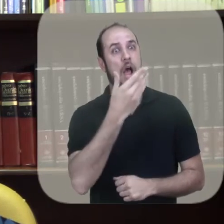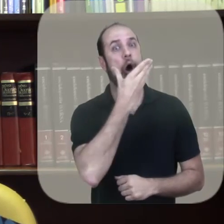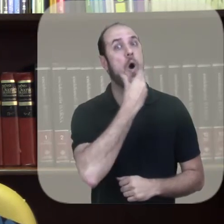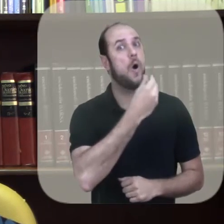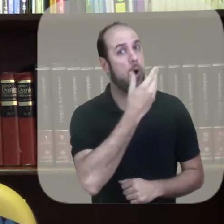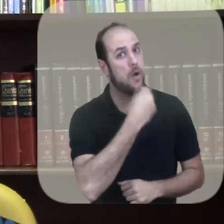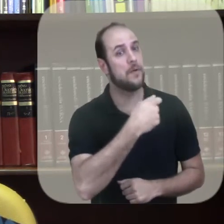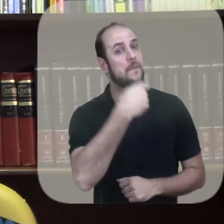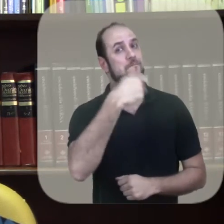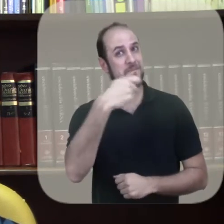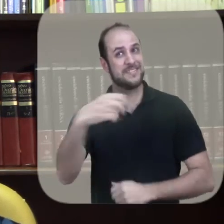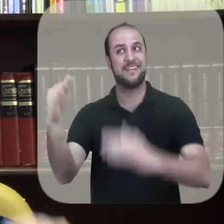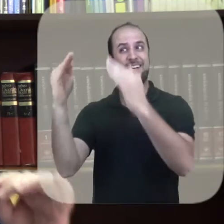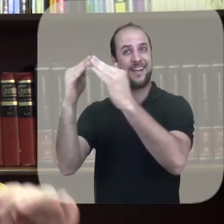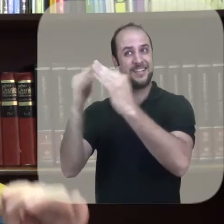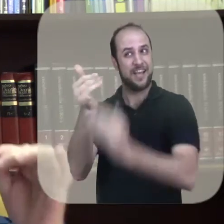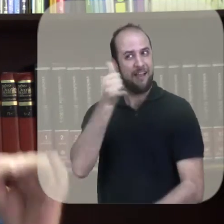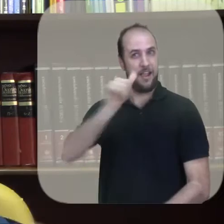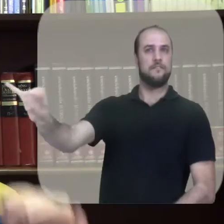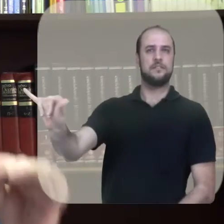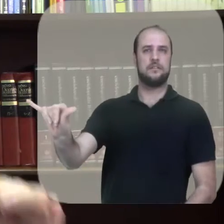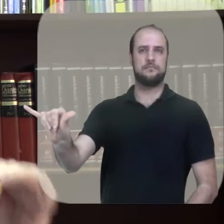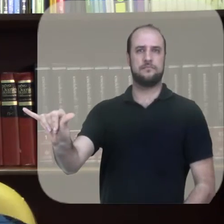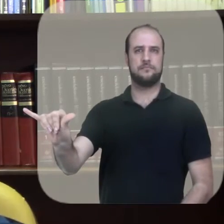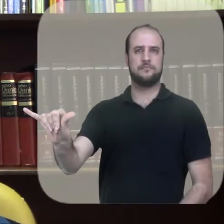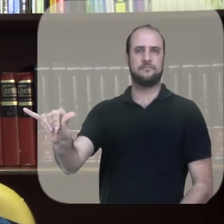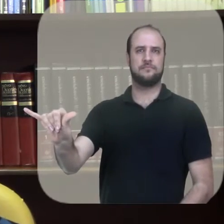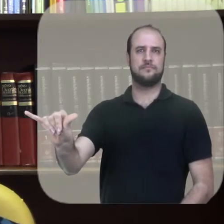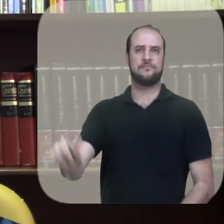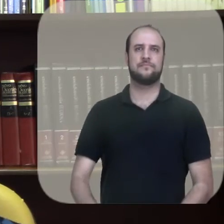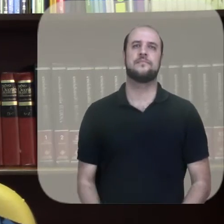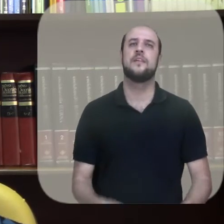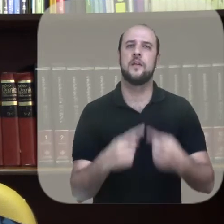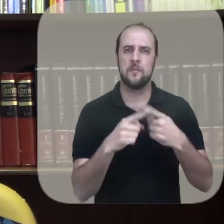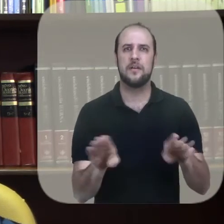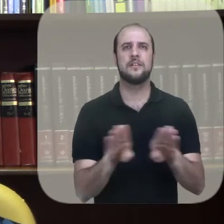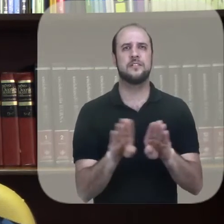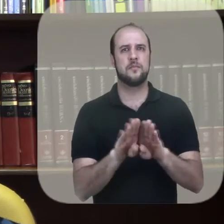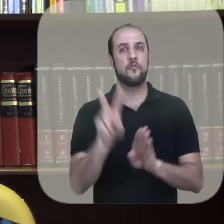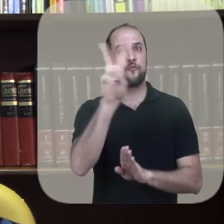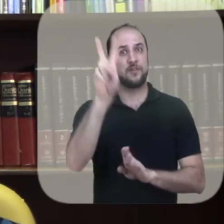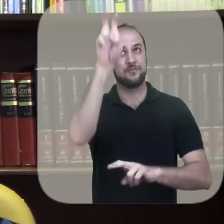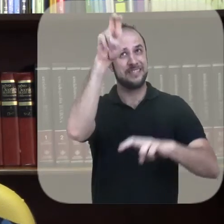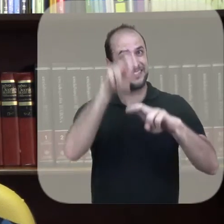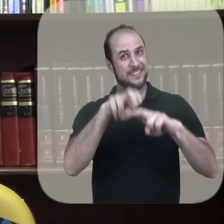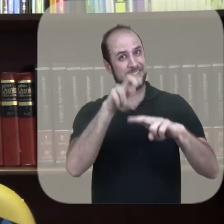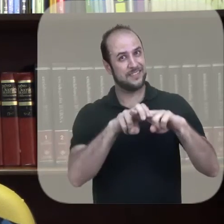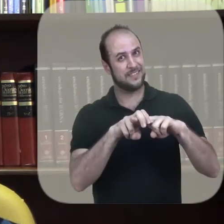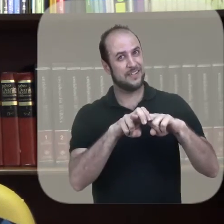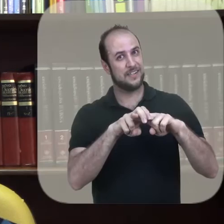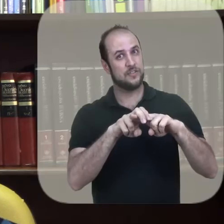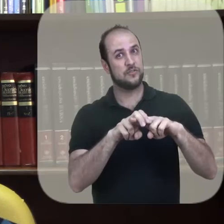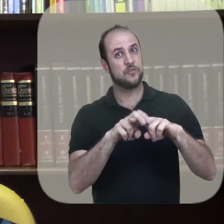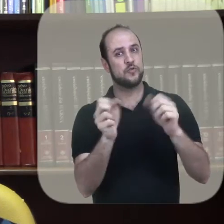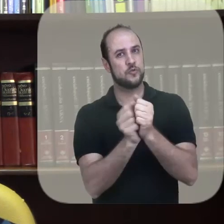lembra os jovens sem juízo. Não te aproximes da sua casa. Mas ainda encontramos aqui o verbo assentar-se com